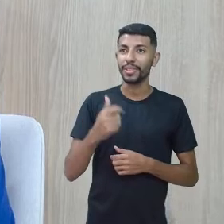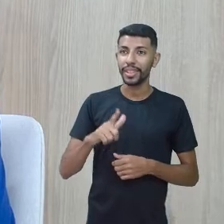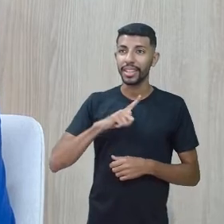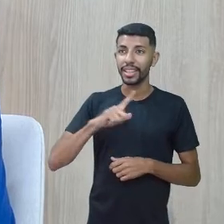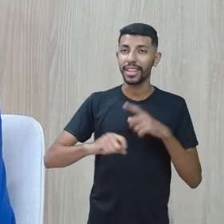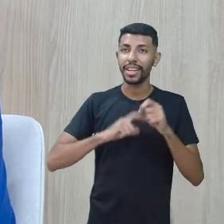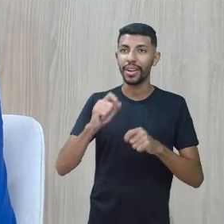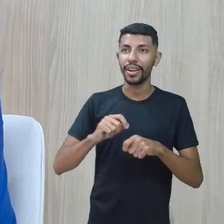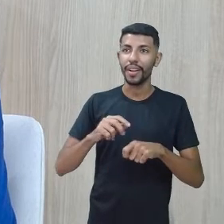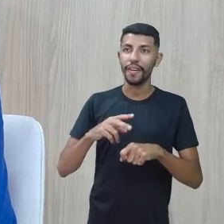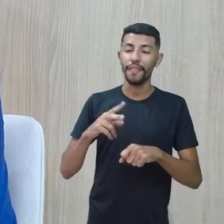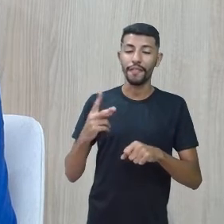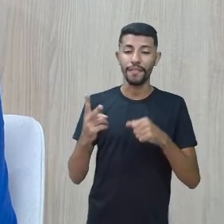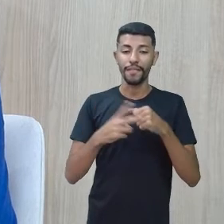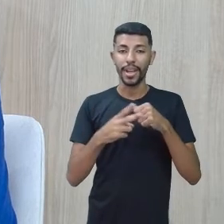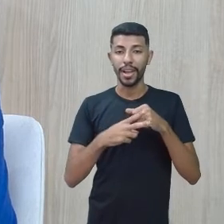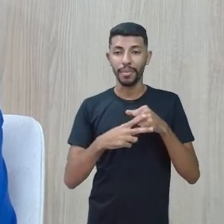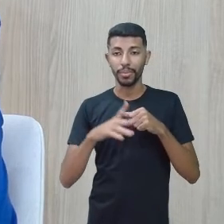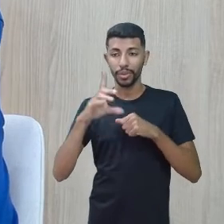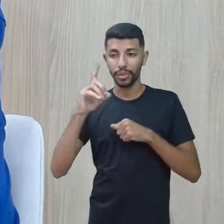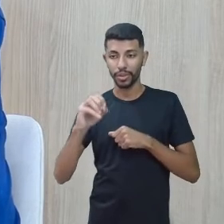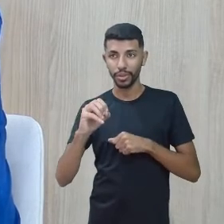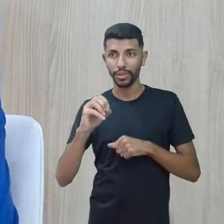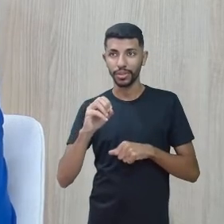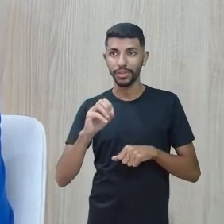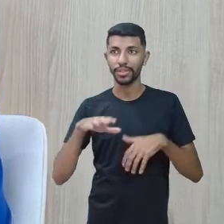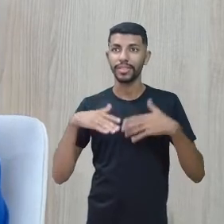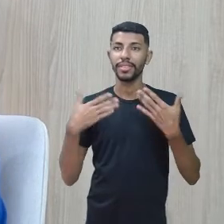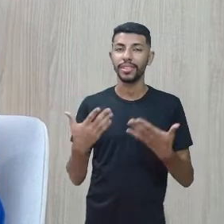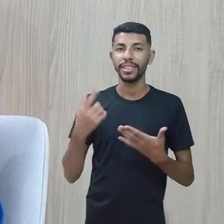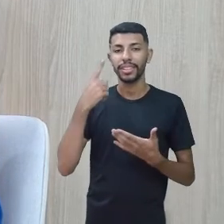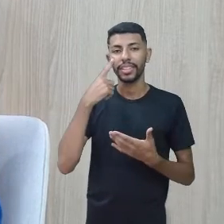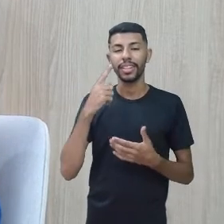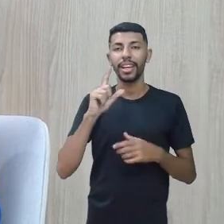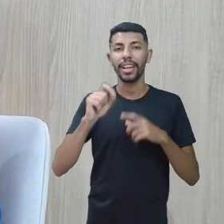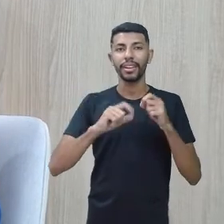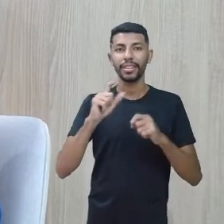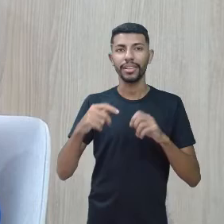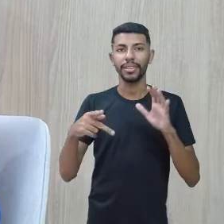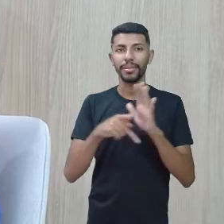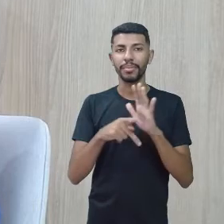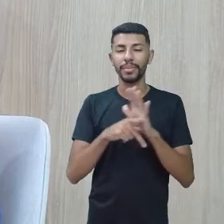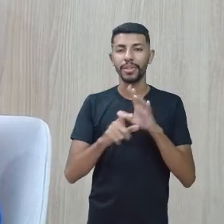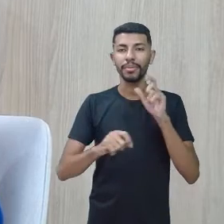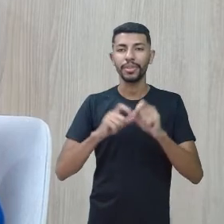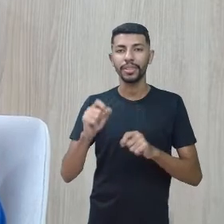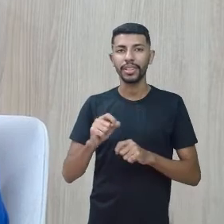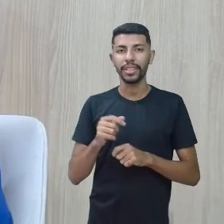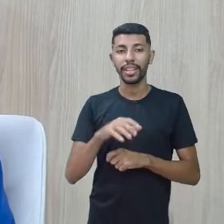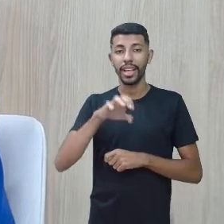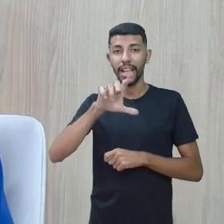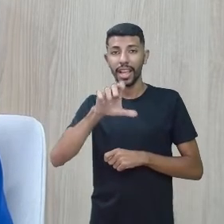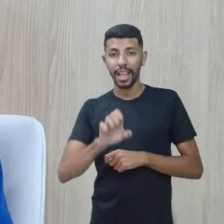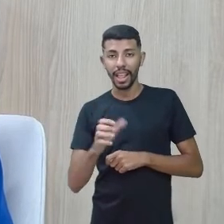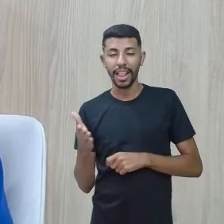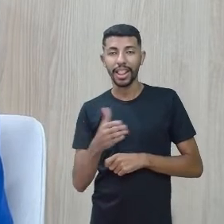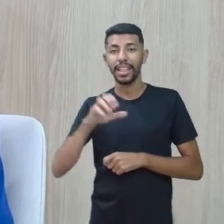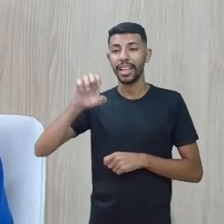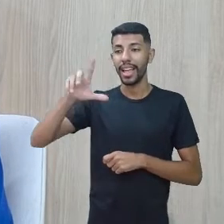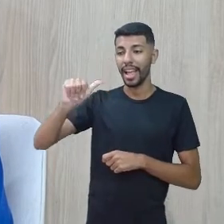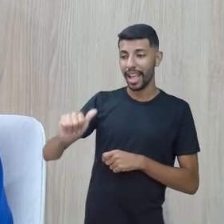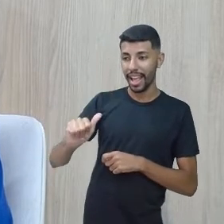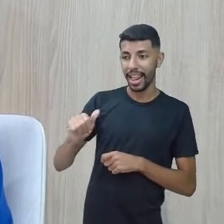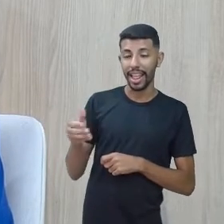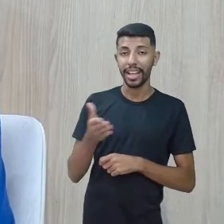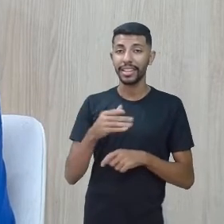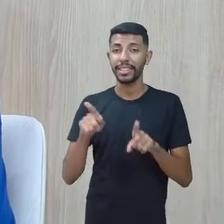fazer, ele vai ser para as terceiras pessoas do singular. He, she, it. Que o professor Rony fala que é os enxeridos. Em